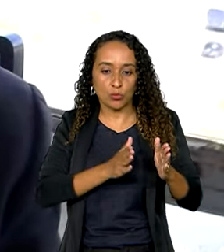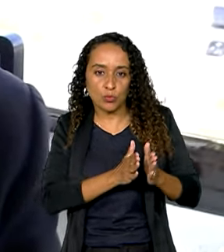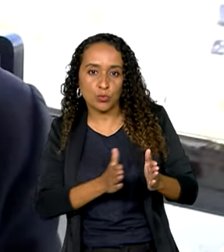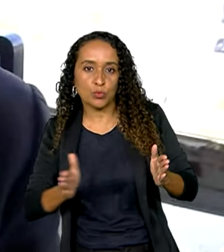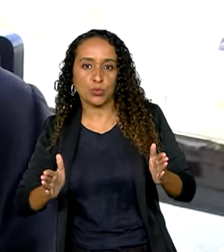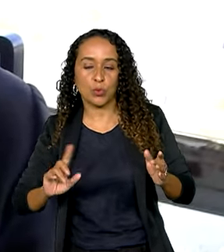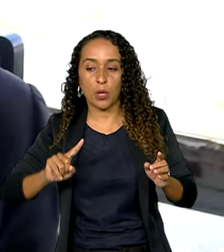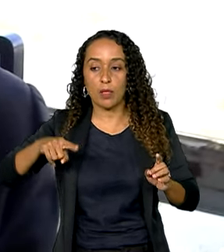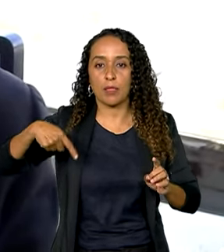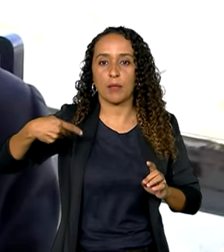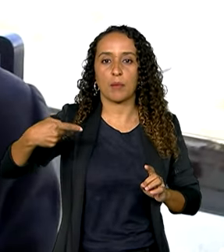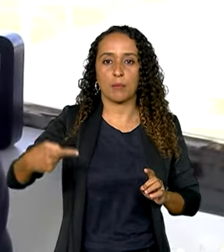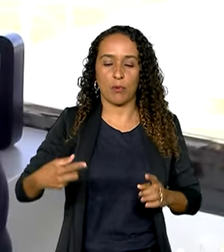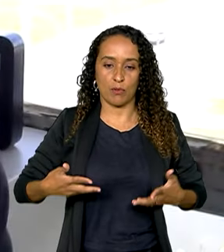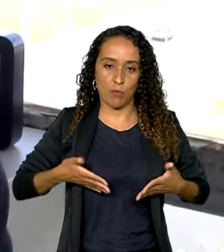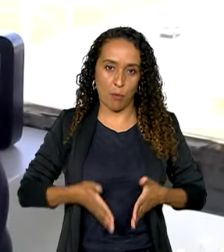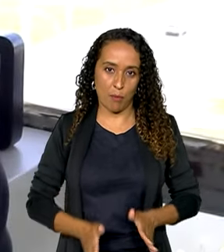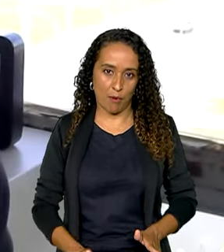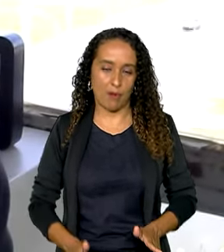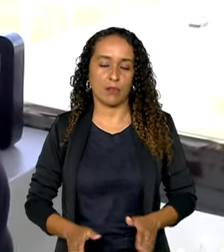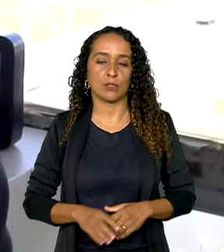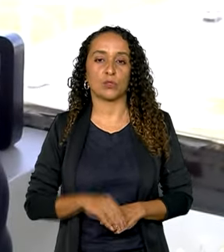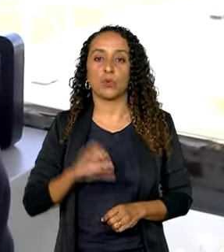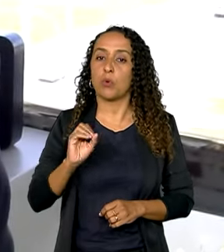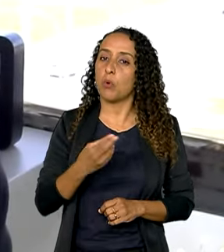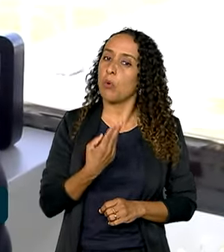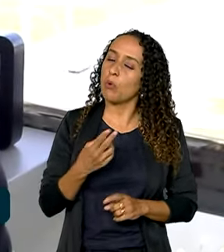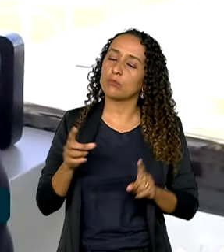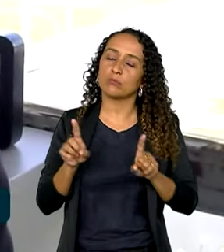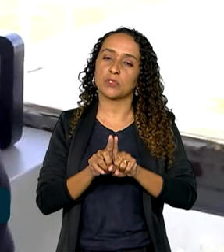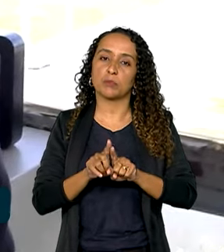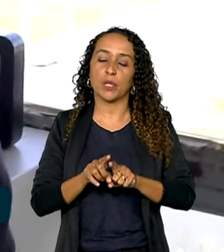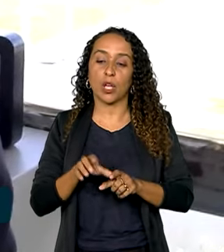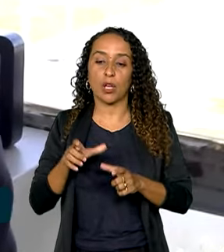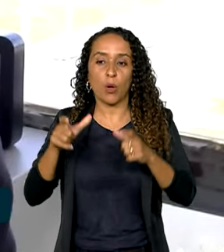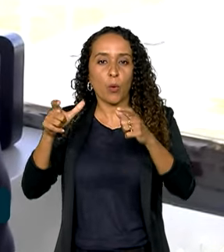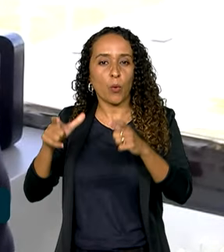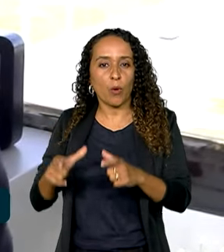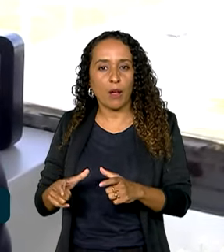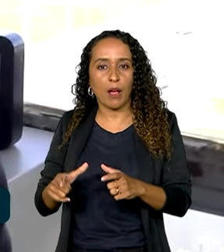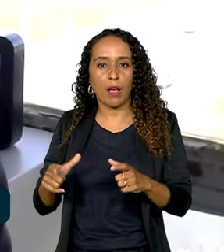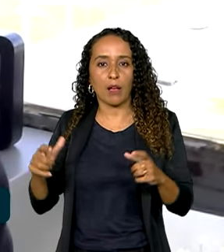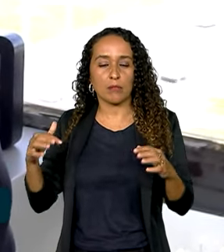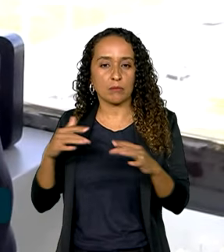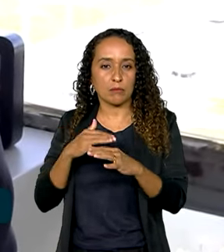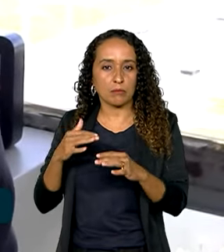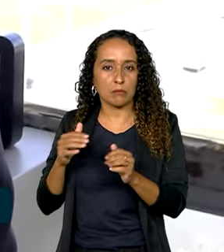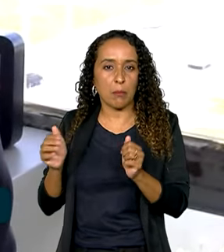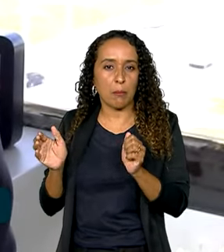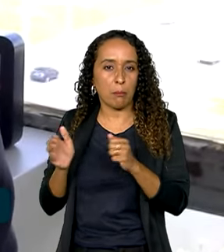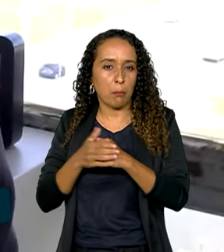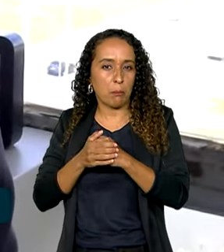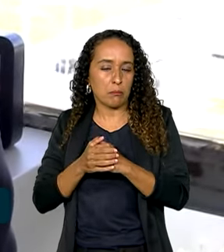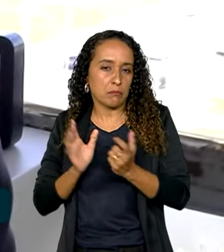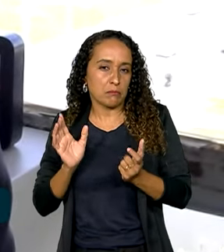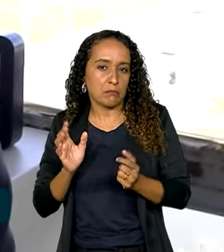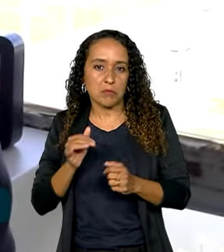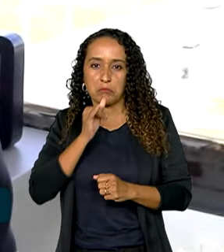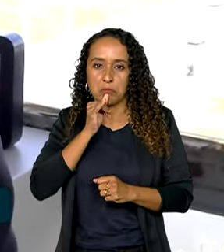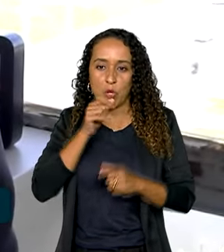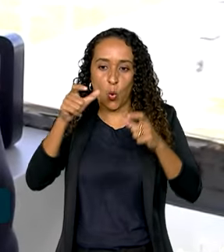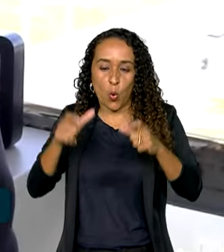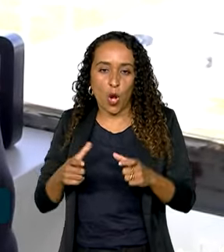após, logo após o parto. Ou também estejamos falando de um ambiente em que a circulação é restrita. Por exemplo, um centro